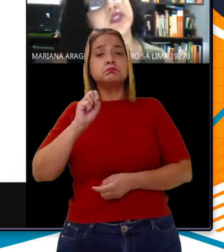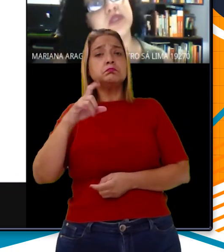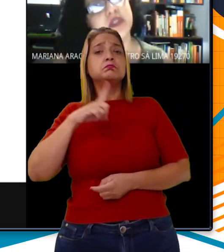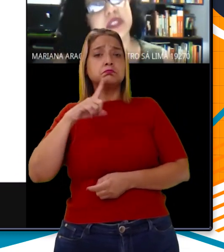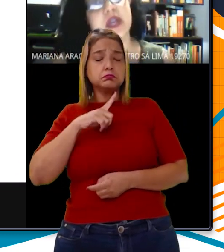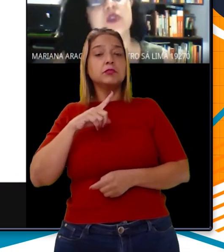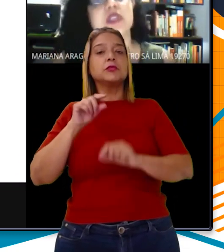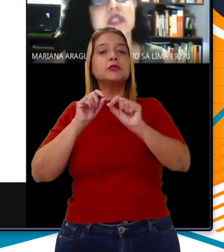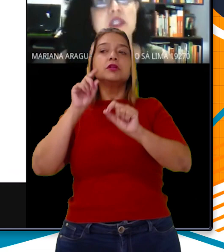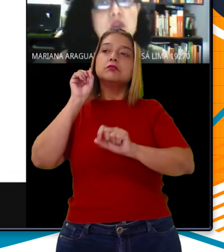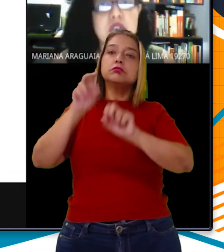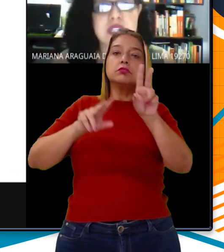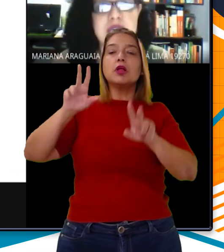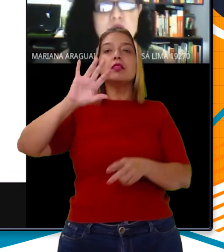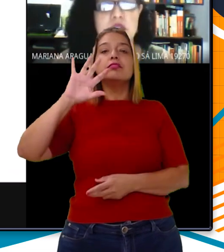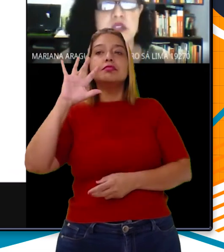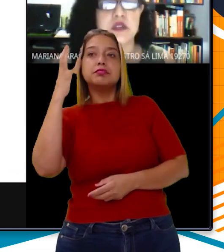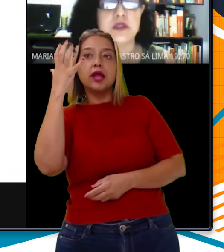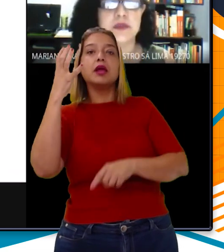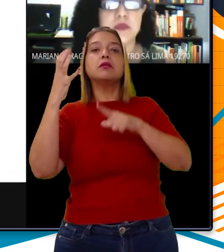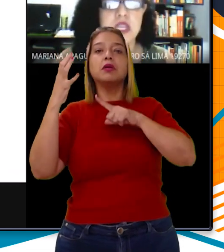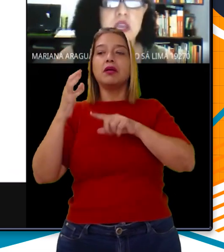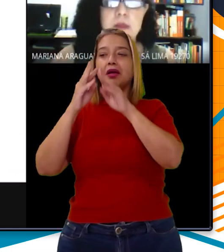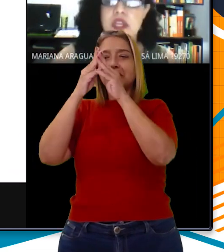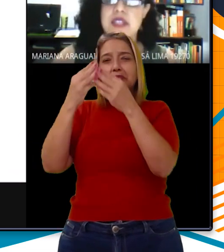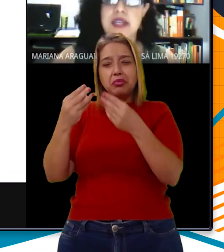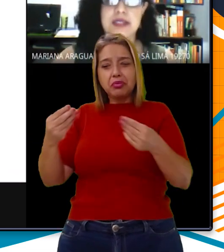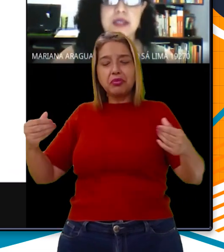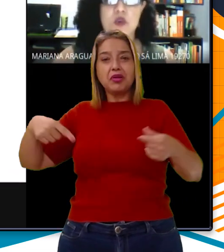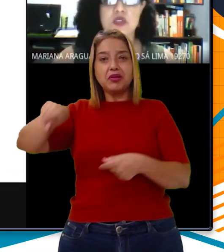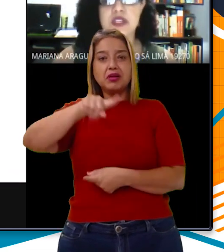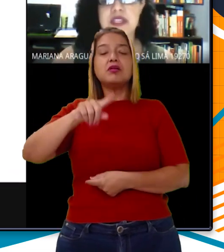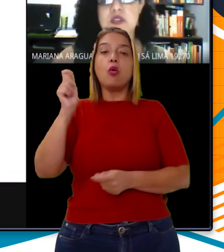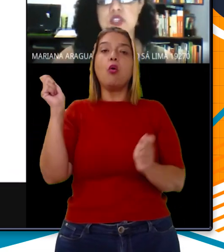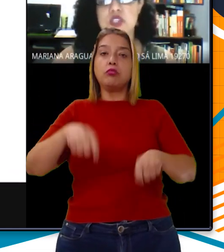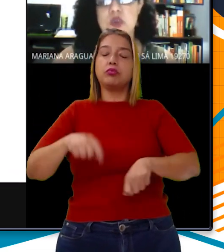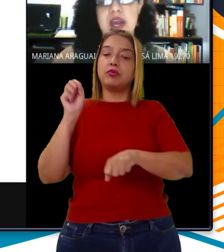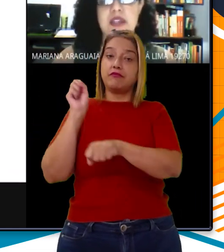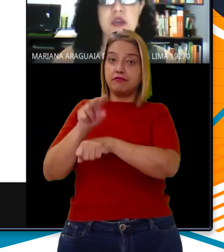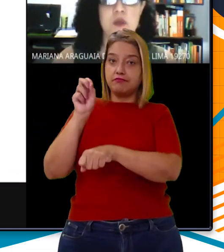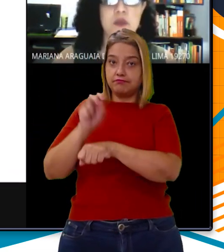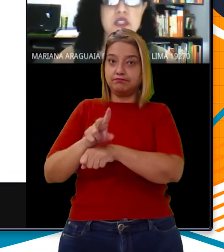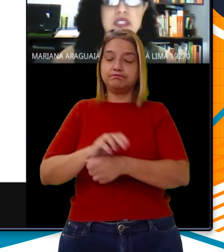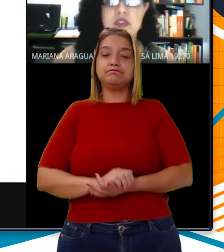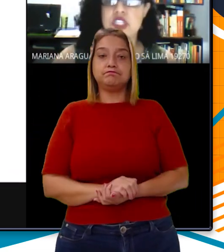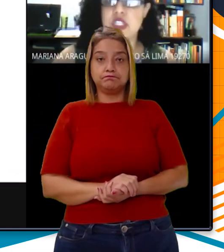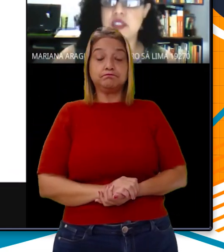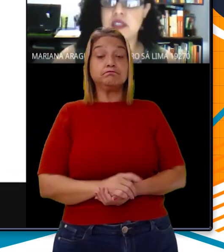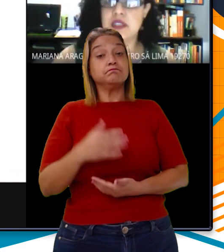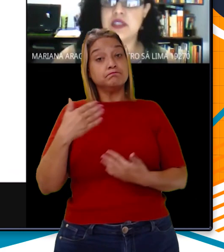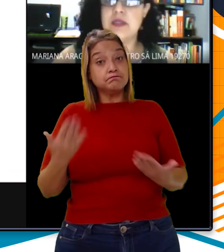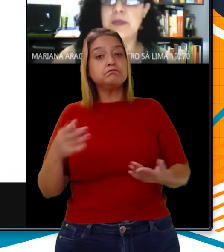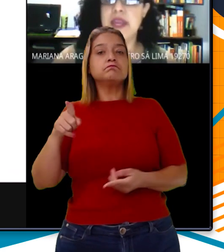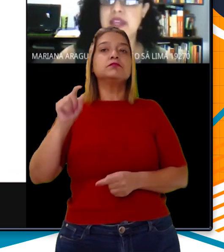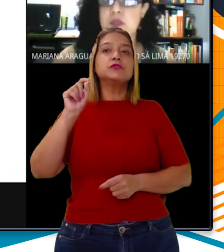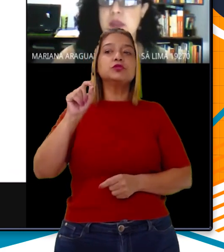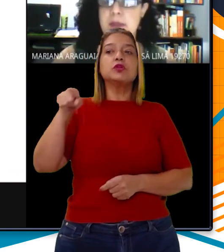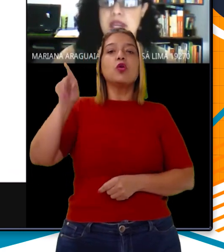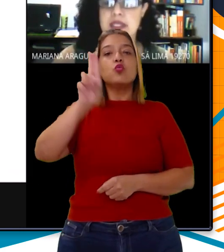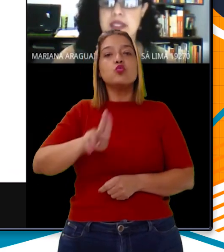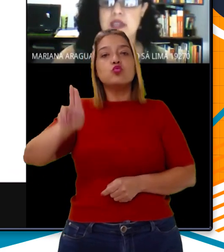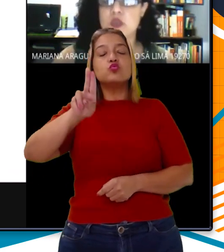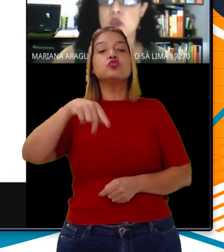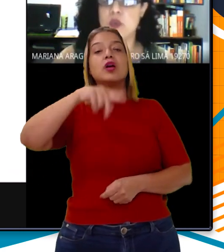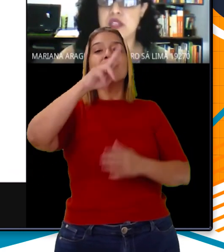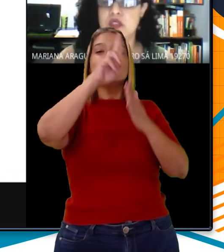células vivas, causando intoxicações. Por isso, Césio-137 foi descontinuado na composição de tintas, pesos para